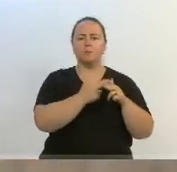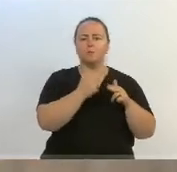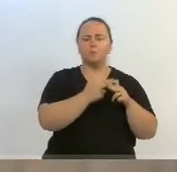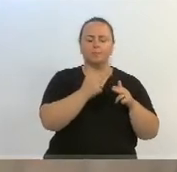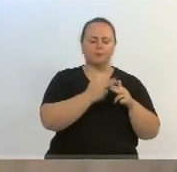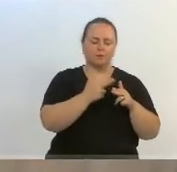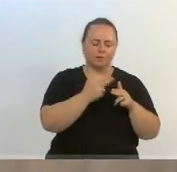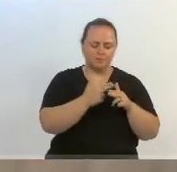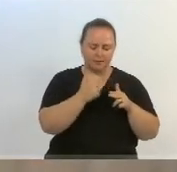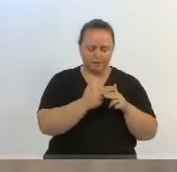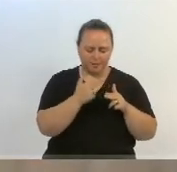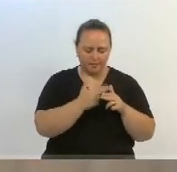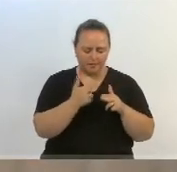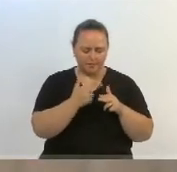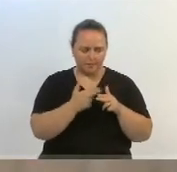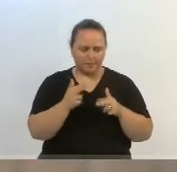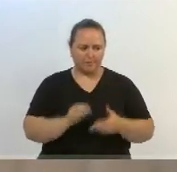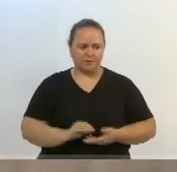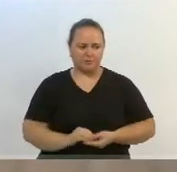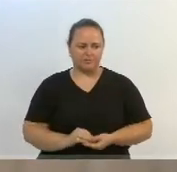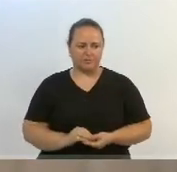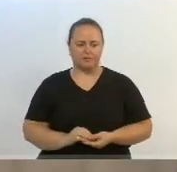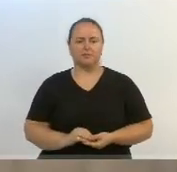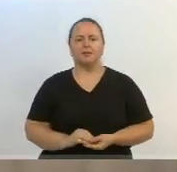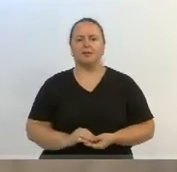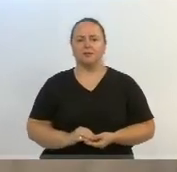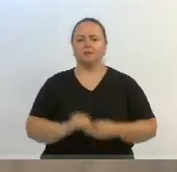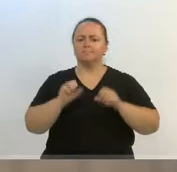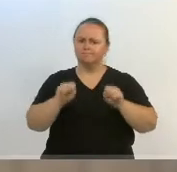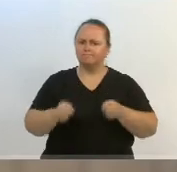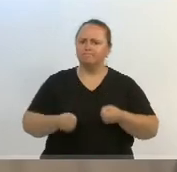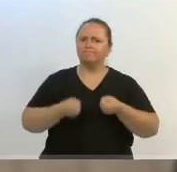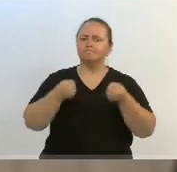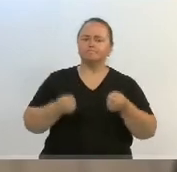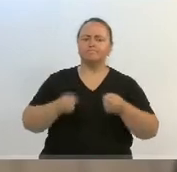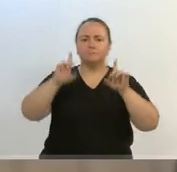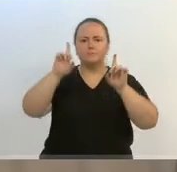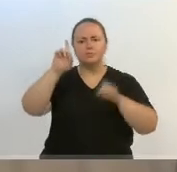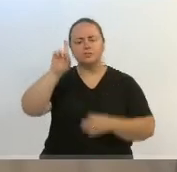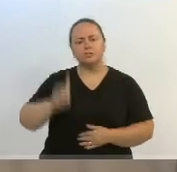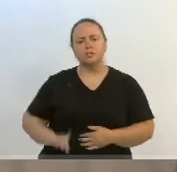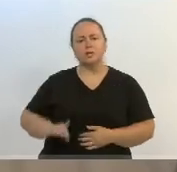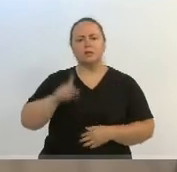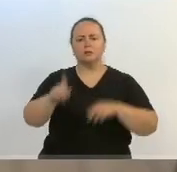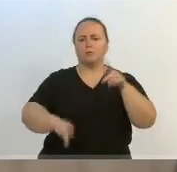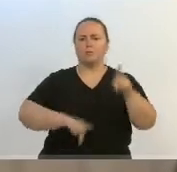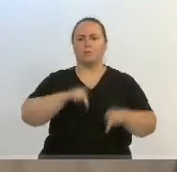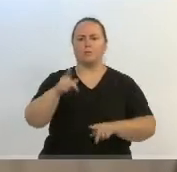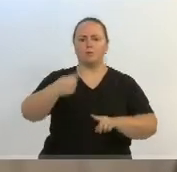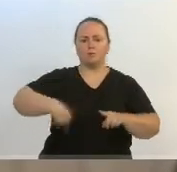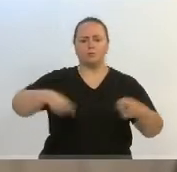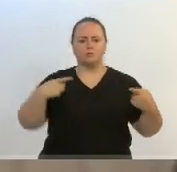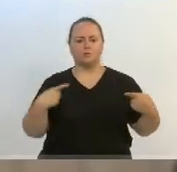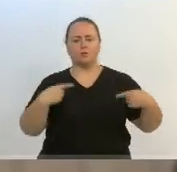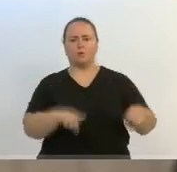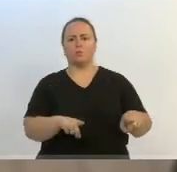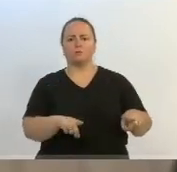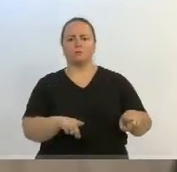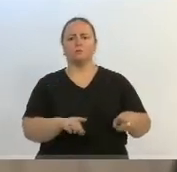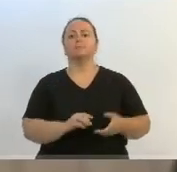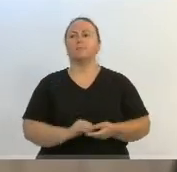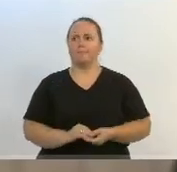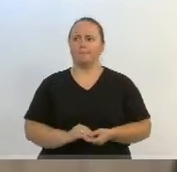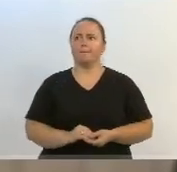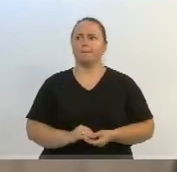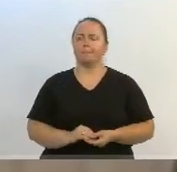tão importante que é a defesa dos direitos do povo, dos trabalhadores, e de sermos contra a reforma da Previdência. E não